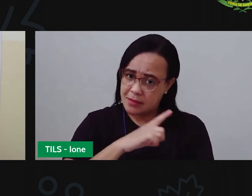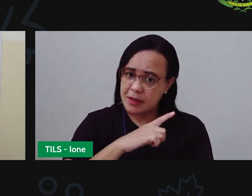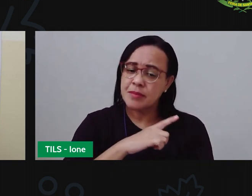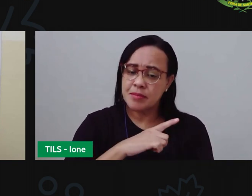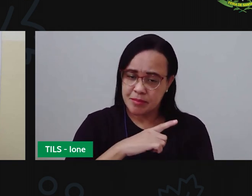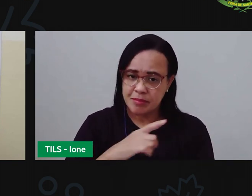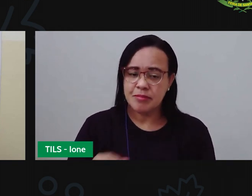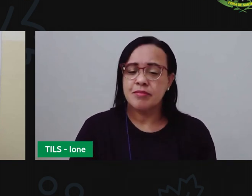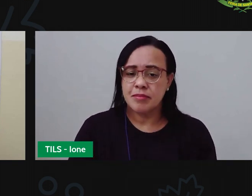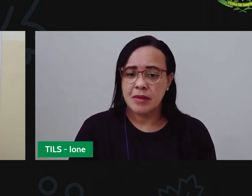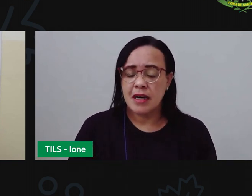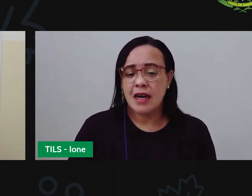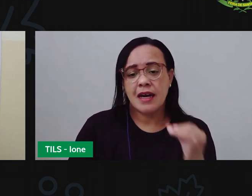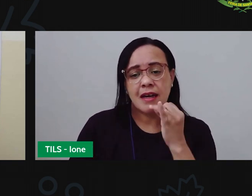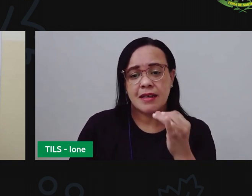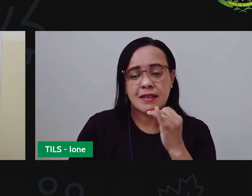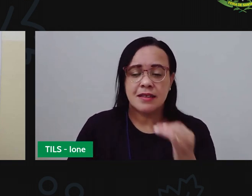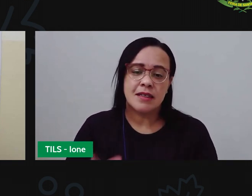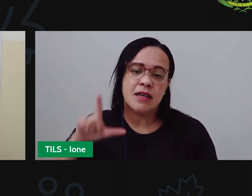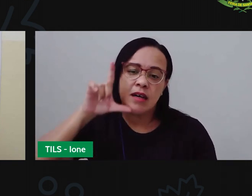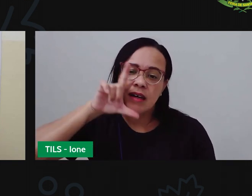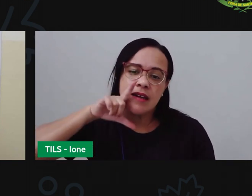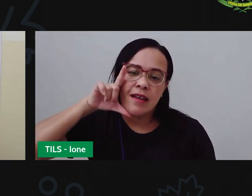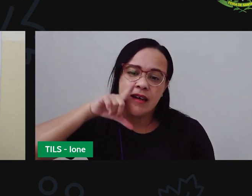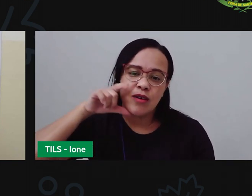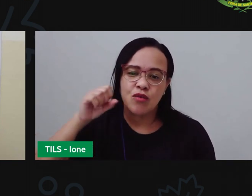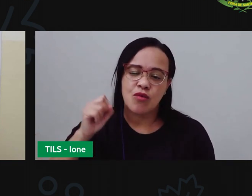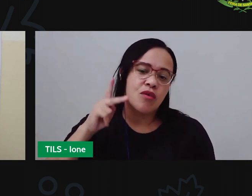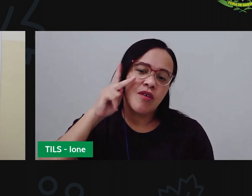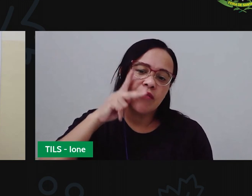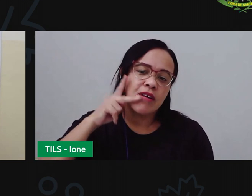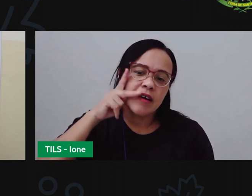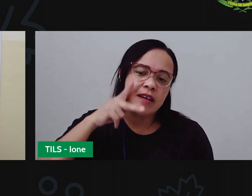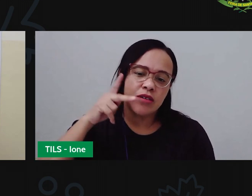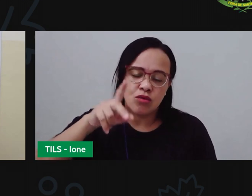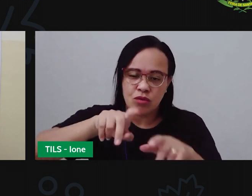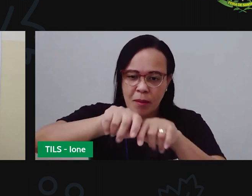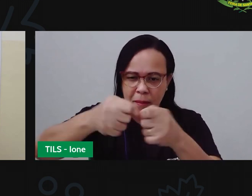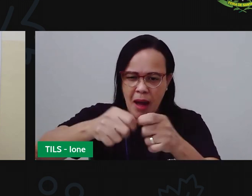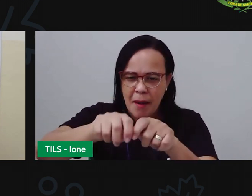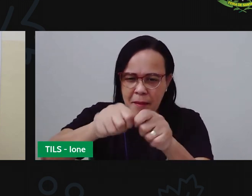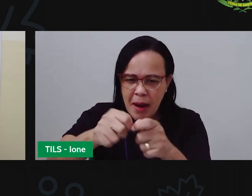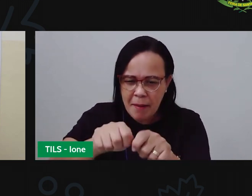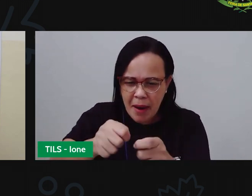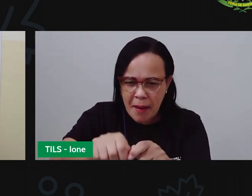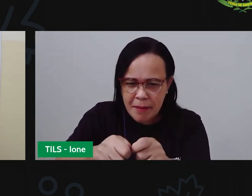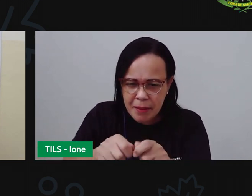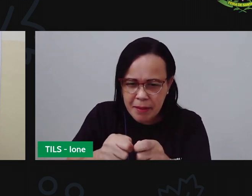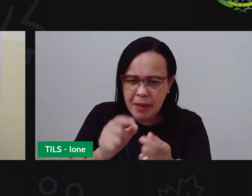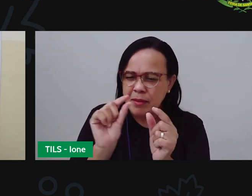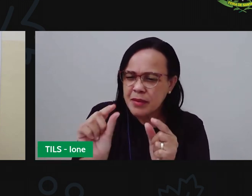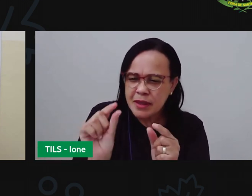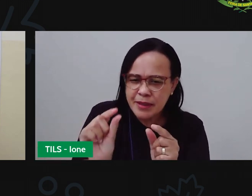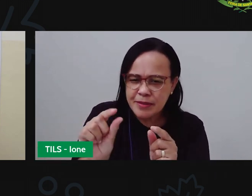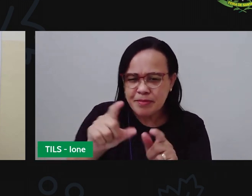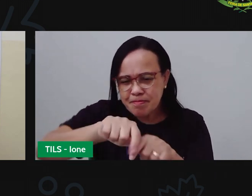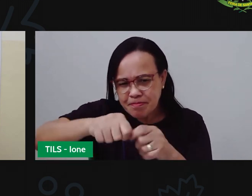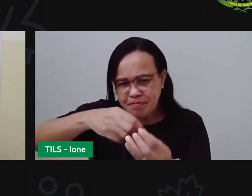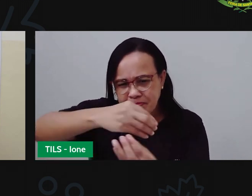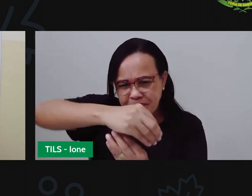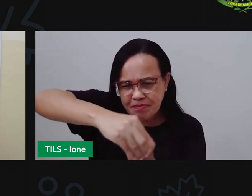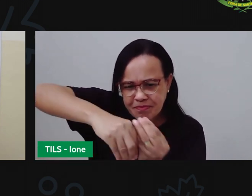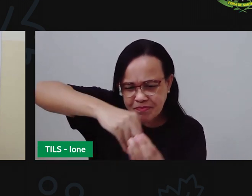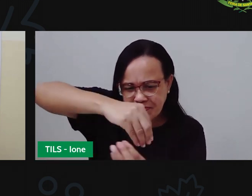restos de verduras, de legumes são quebrados em pedaços bem menores, bem pequenininhos e aí pode ser